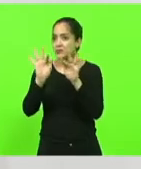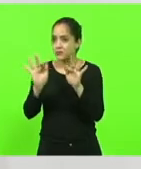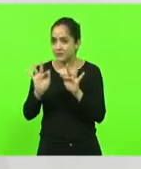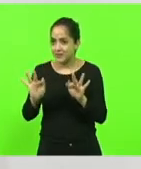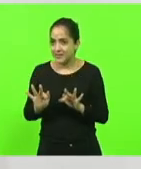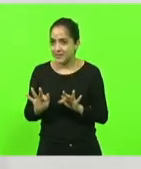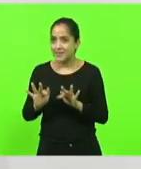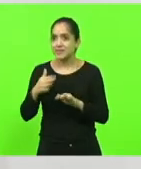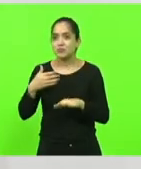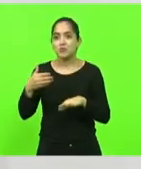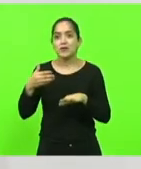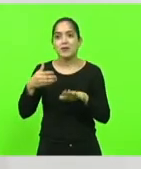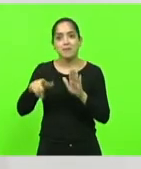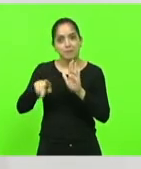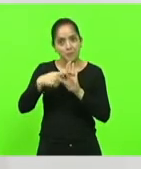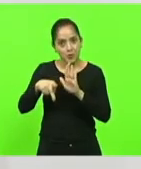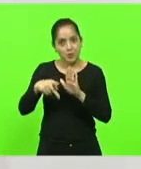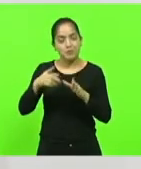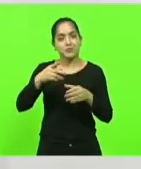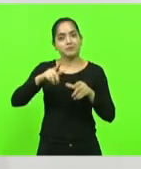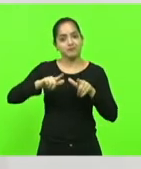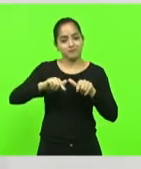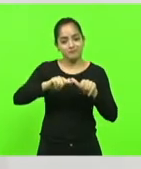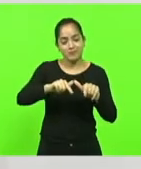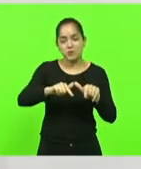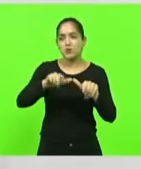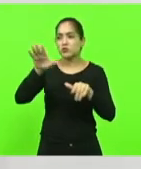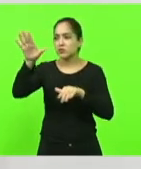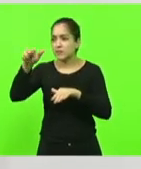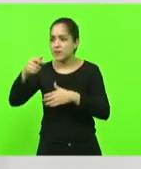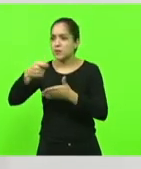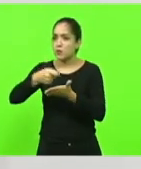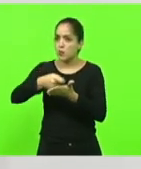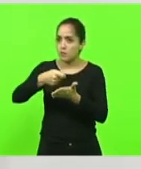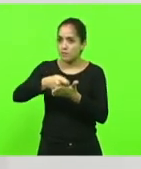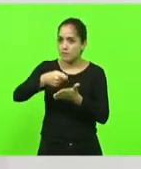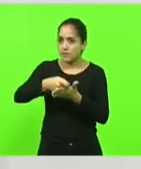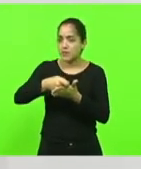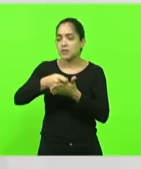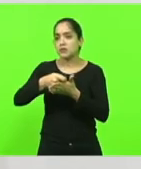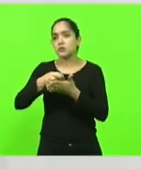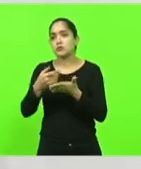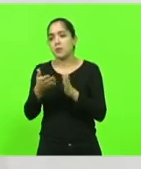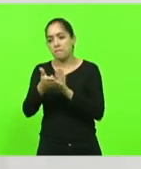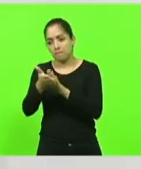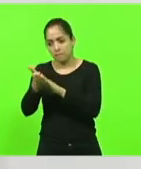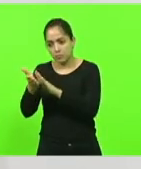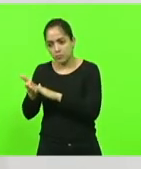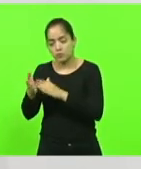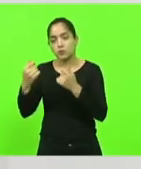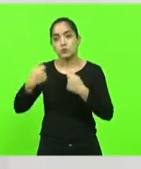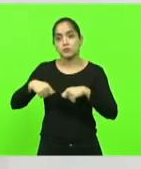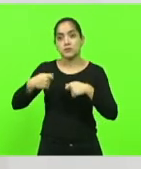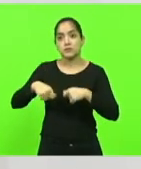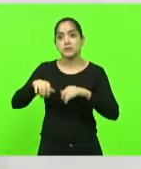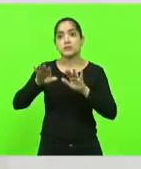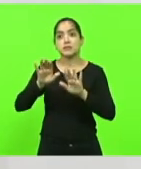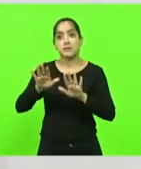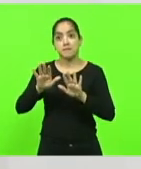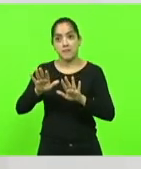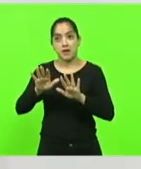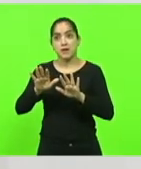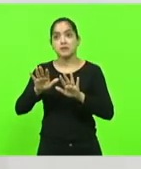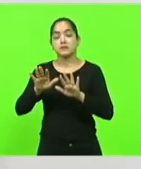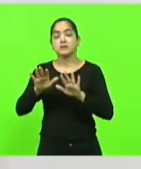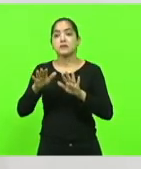lagunense, chamar a atenção do governo, sempre aqui, ou uma hora cobrando, brigando, elogiando quando tem que elogiar, mas dá honra a quem tem honra, já